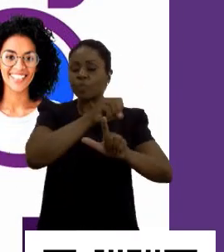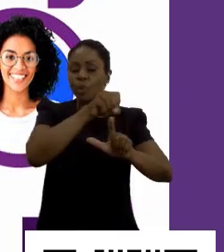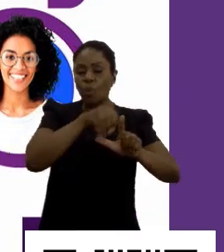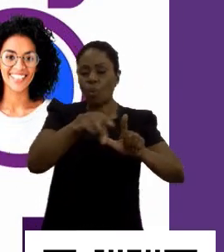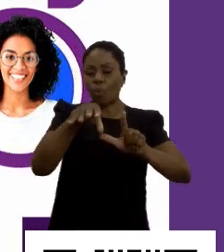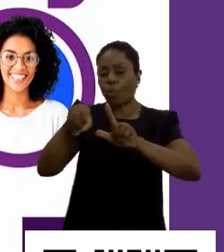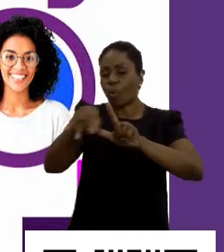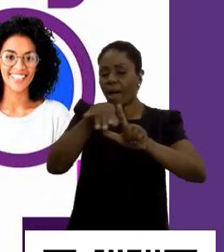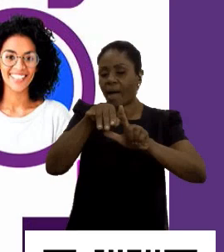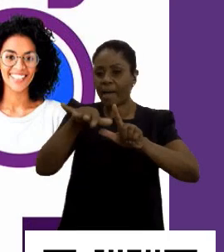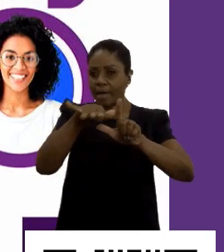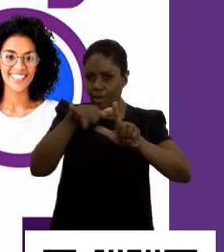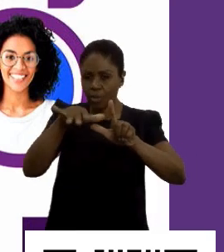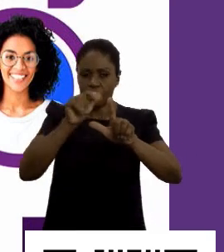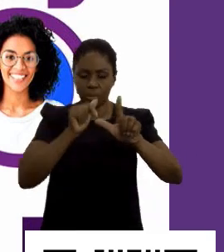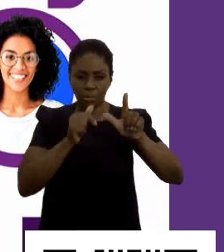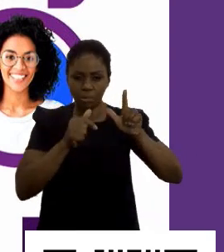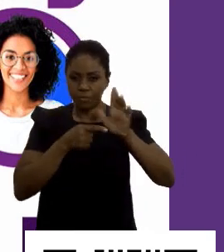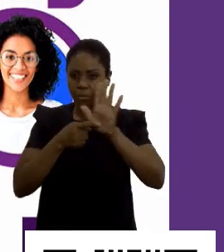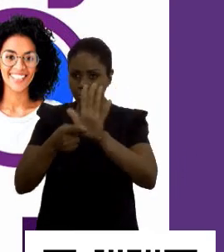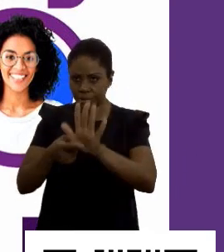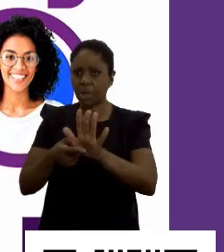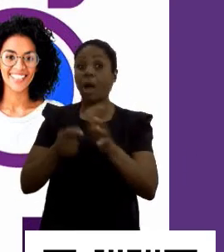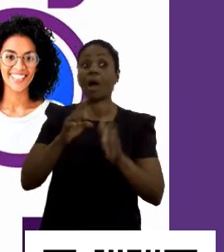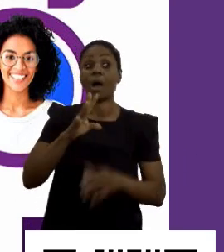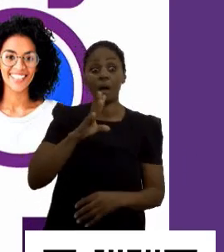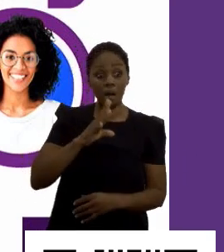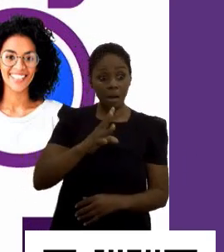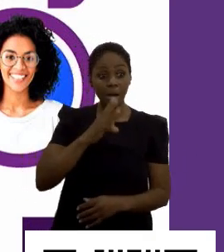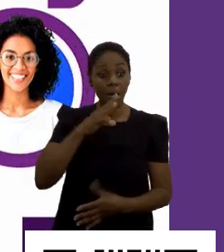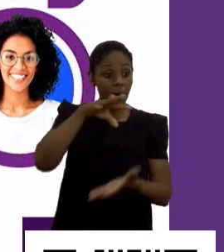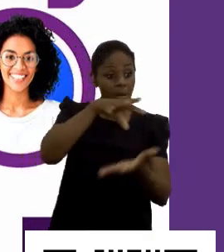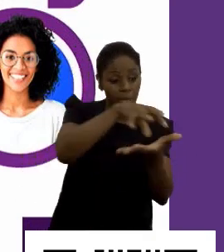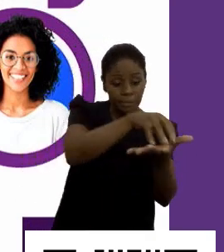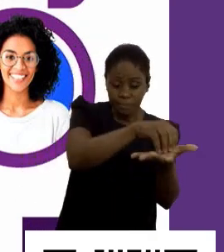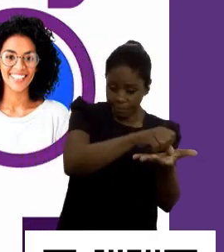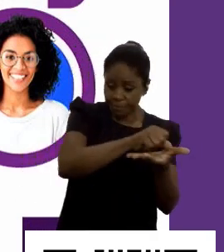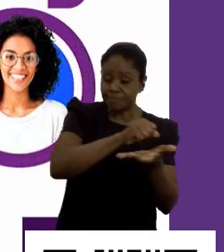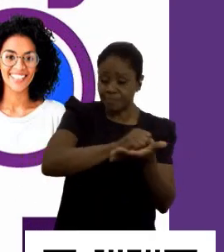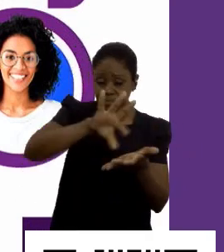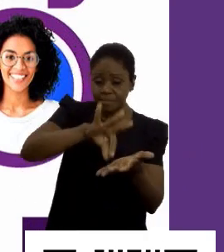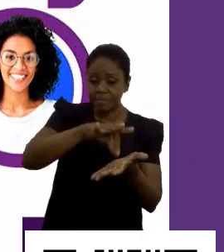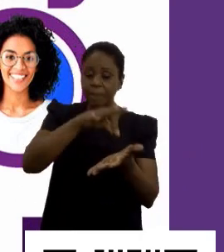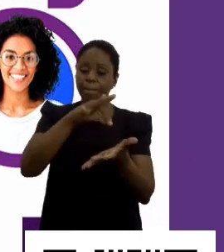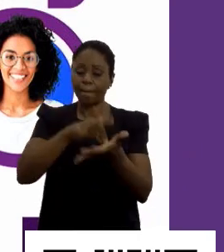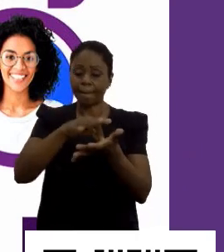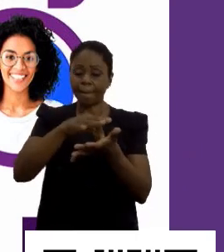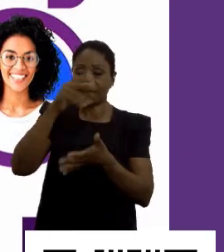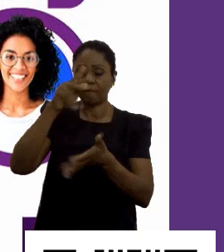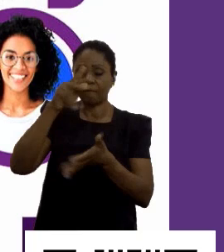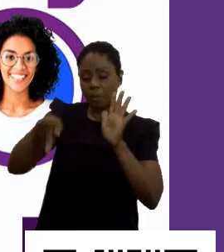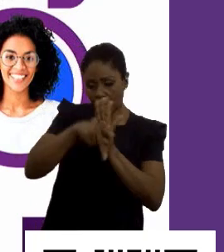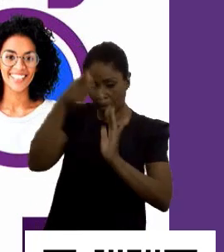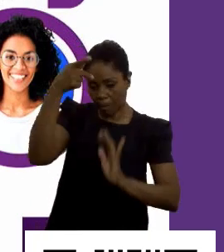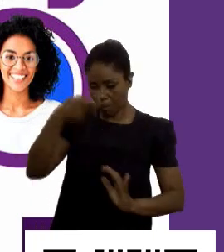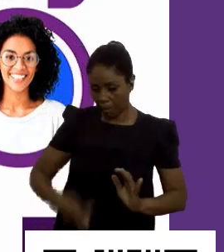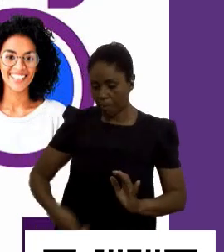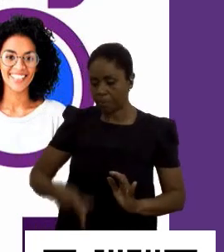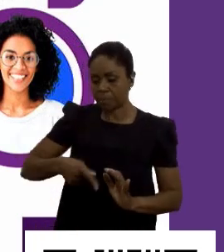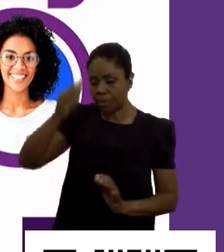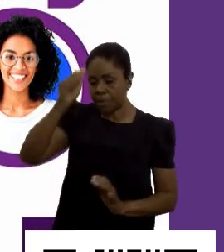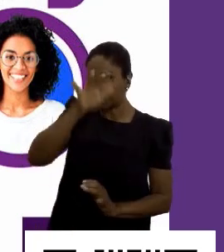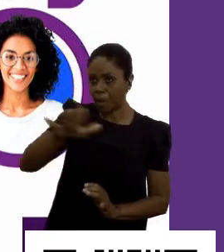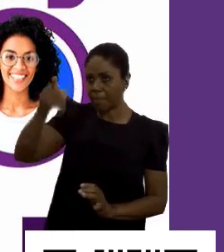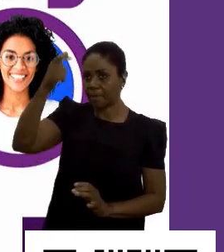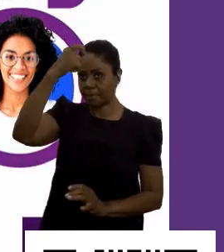E aí, quem quiser conhecer um pouquinho mais dessa ferramenta, vai se cadastrar conosco lá para fazer o próprio mapeamento de perfil comportamental, logicamente, como